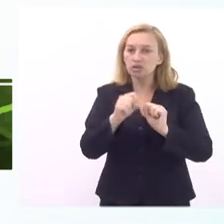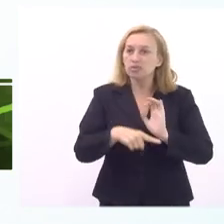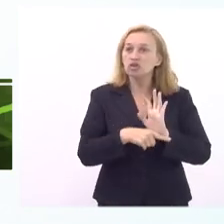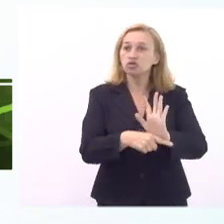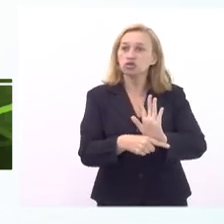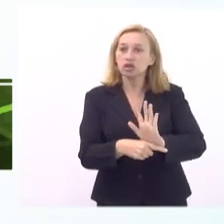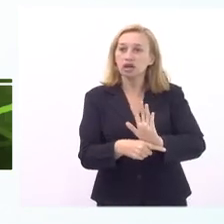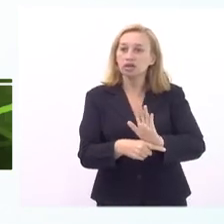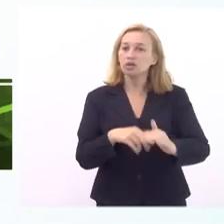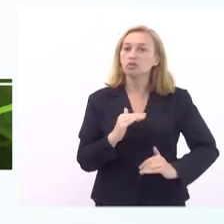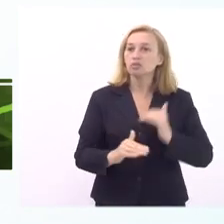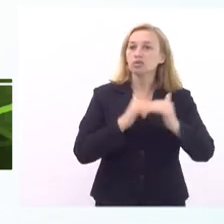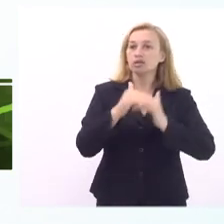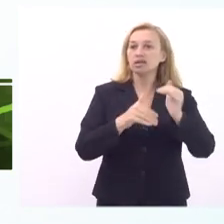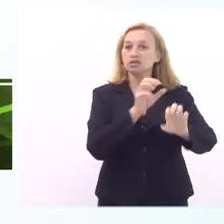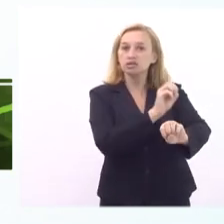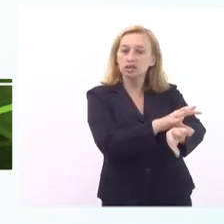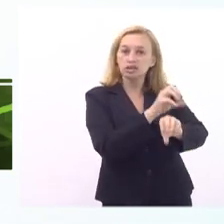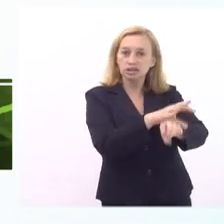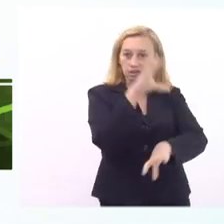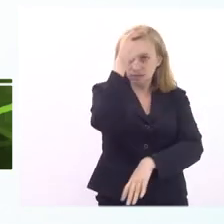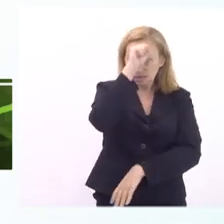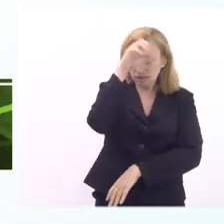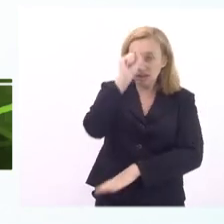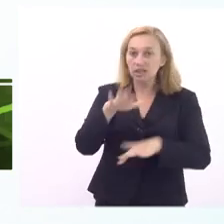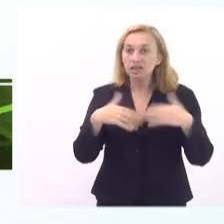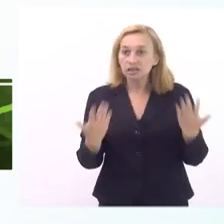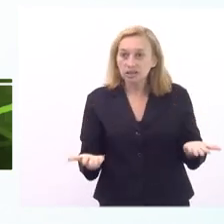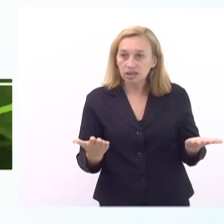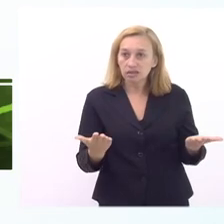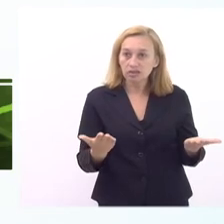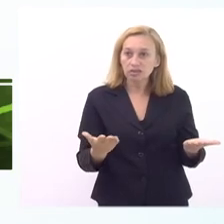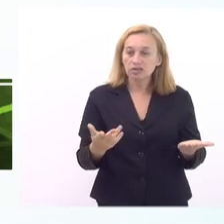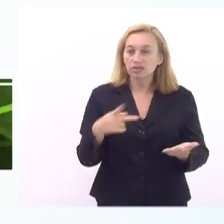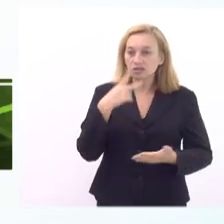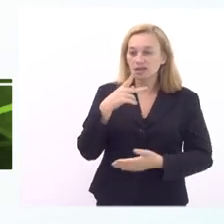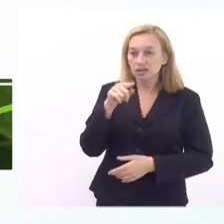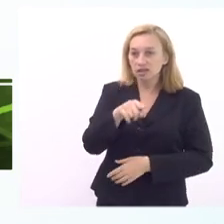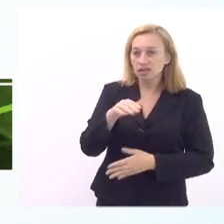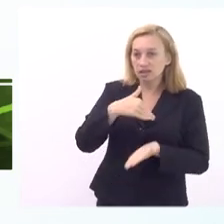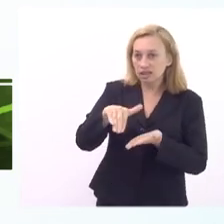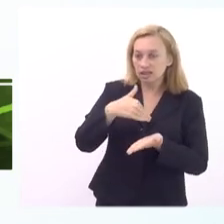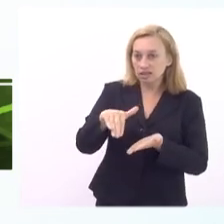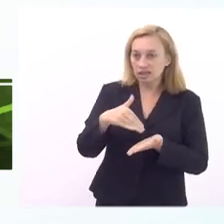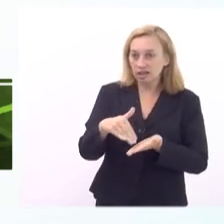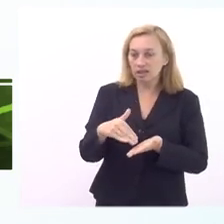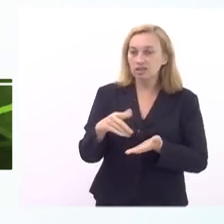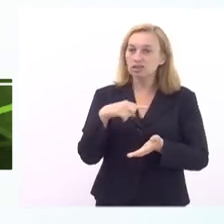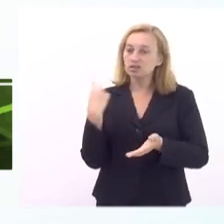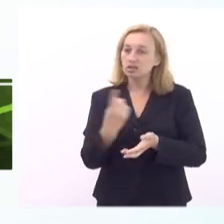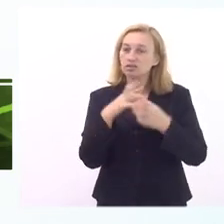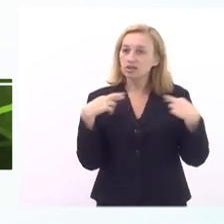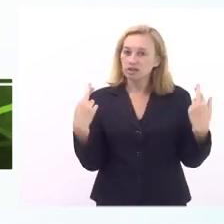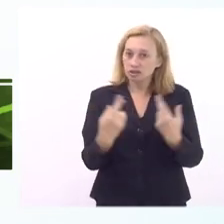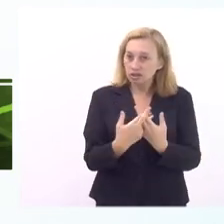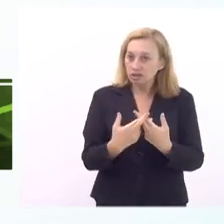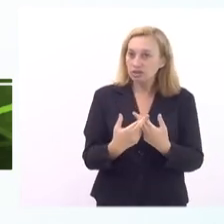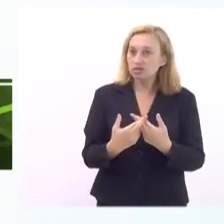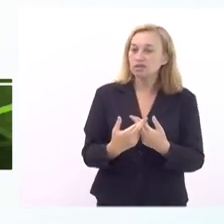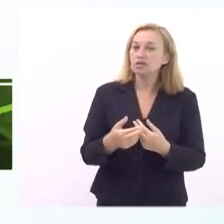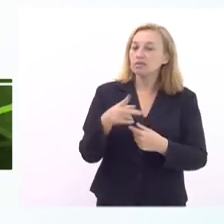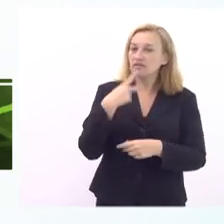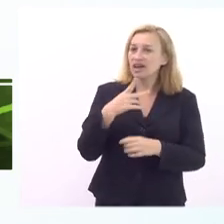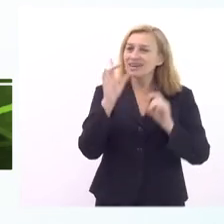inclusive com o processo de ensino aprendizagem então estou me complementando aqui com o Natan secretário que a gente vai fazer uma reunião para tratar